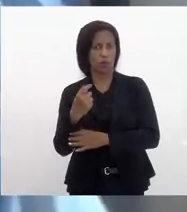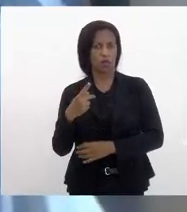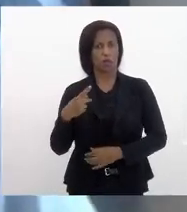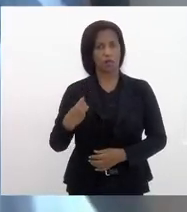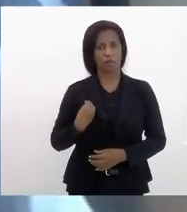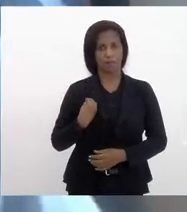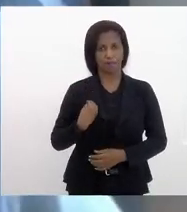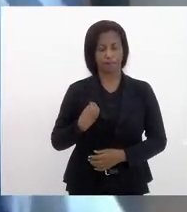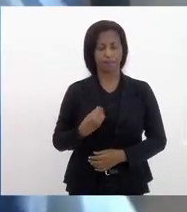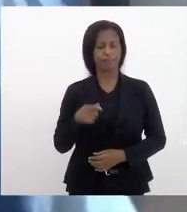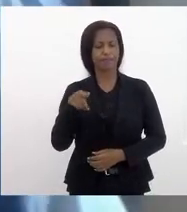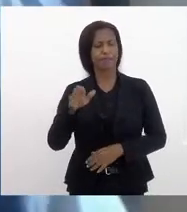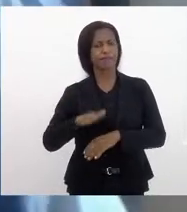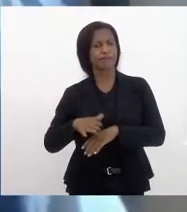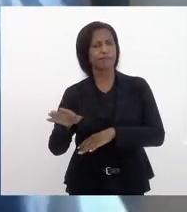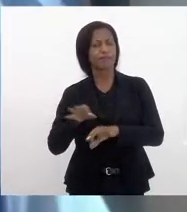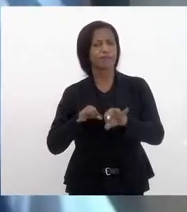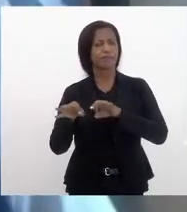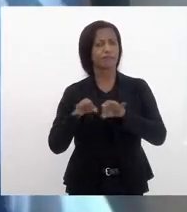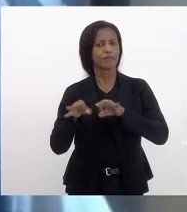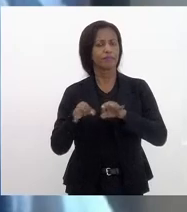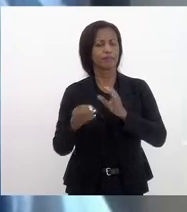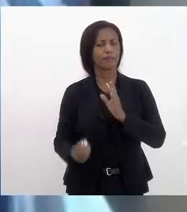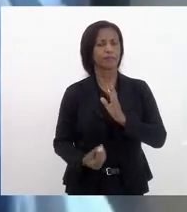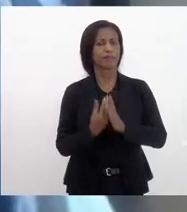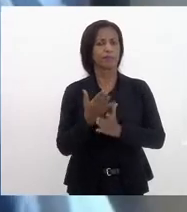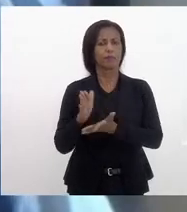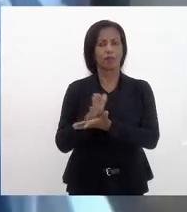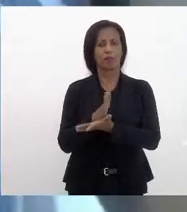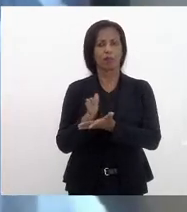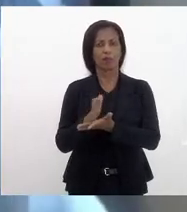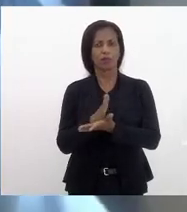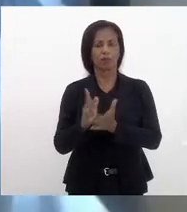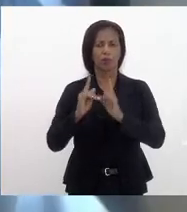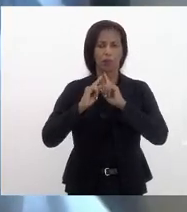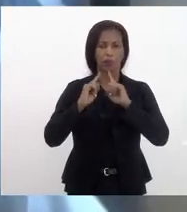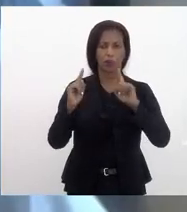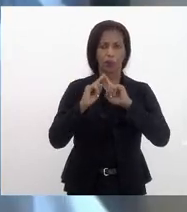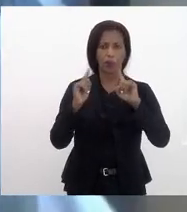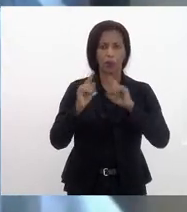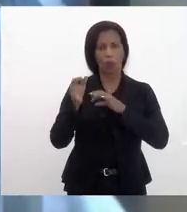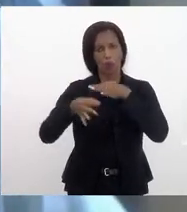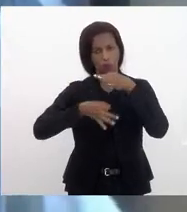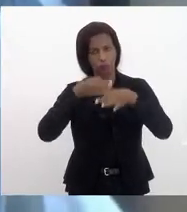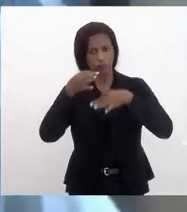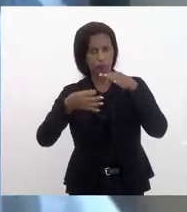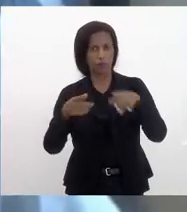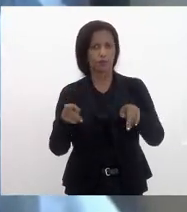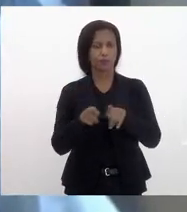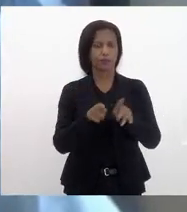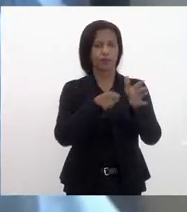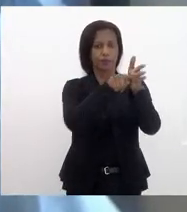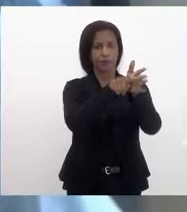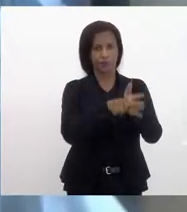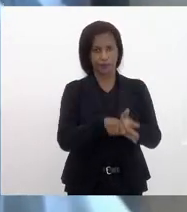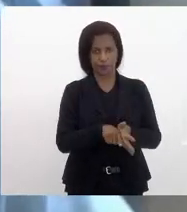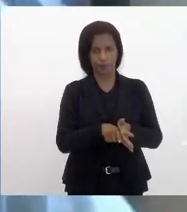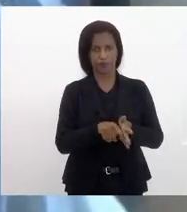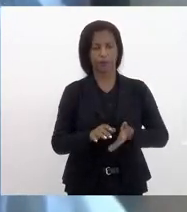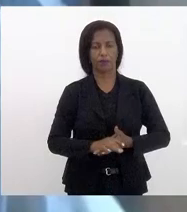esse projeto surgiu de algumas críticas e sugestões de pesquisadores